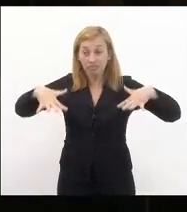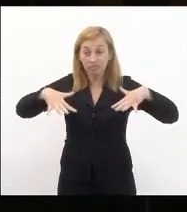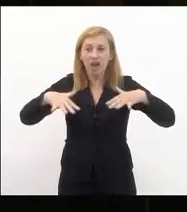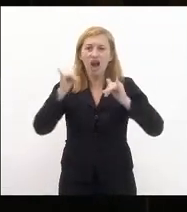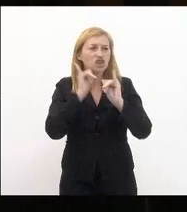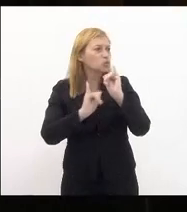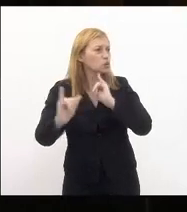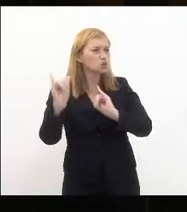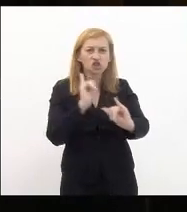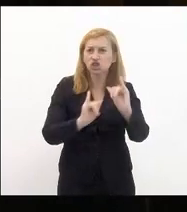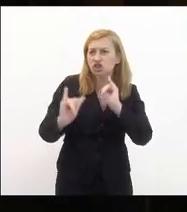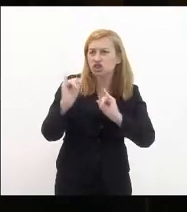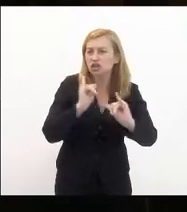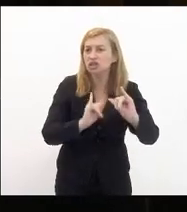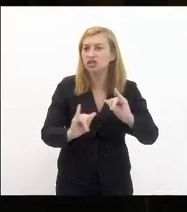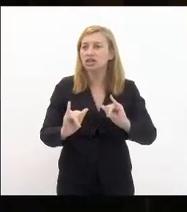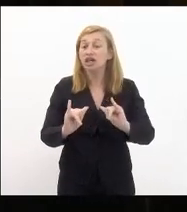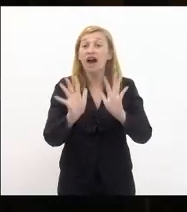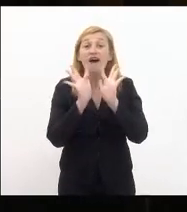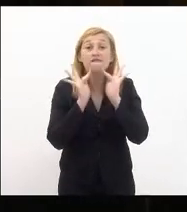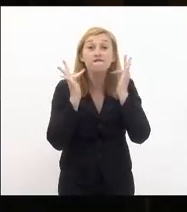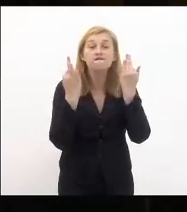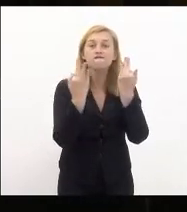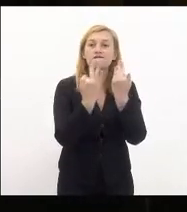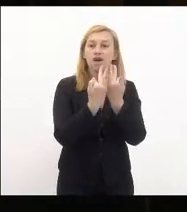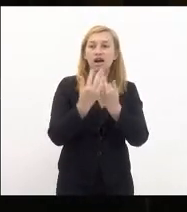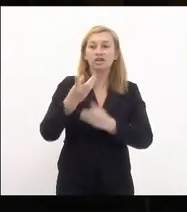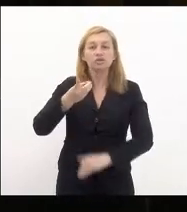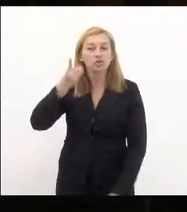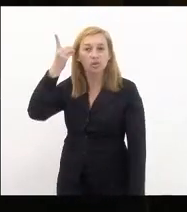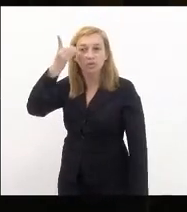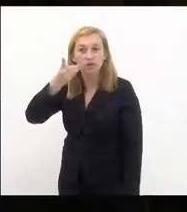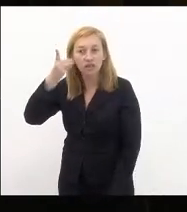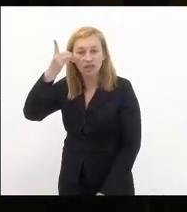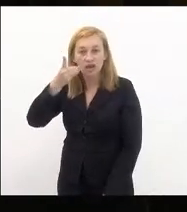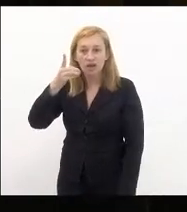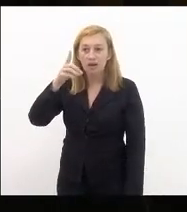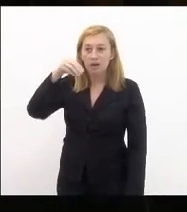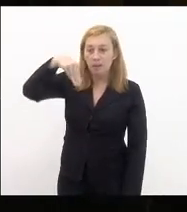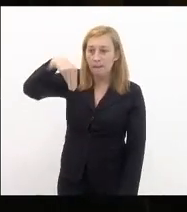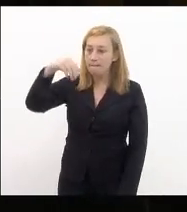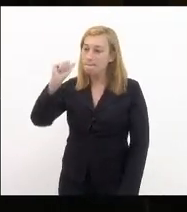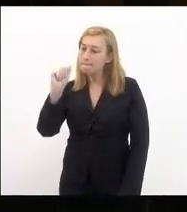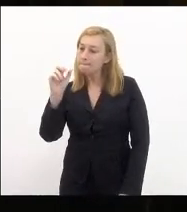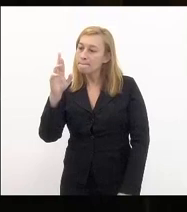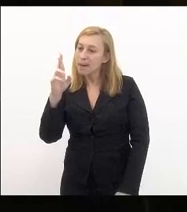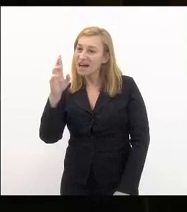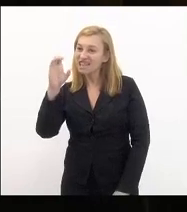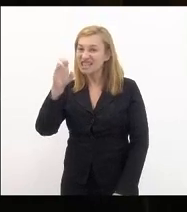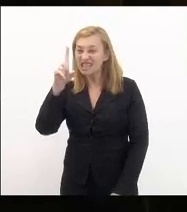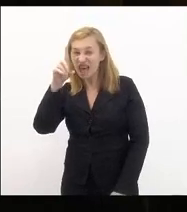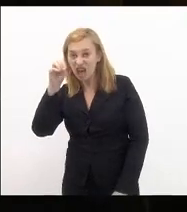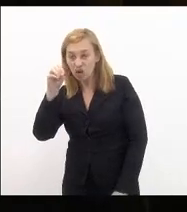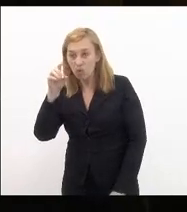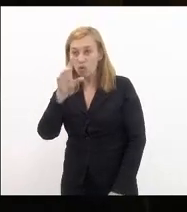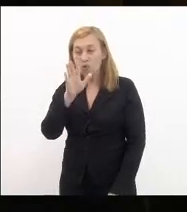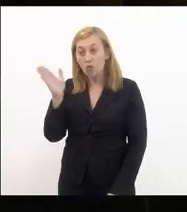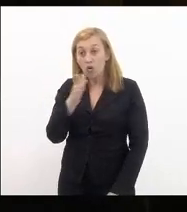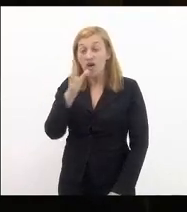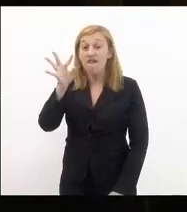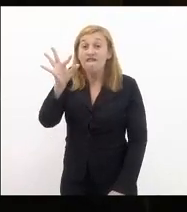notícias de que a família do deputado Marcelo Freixo seu antigo